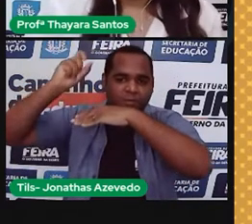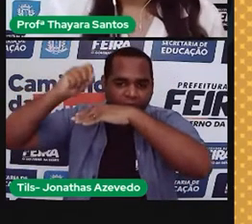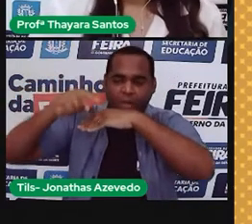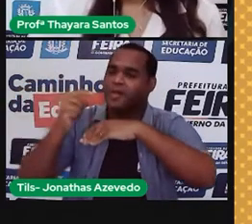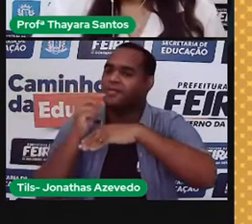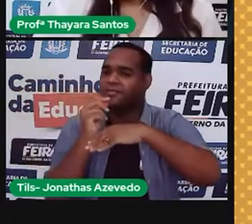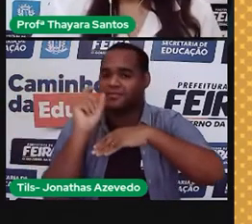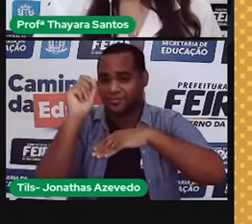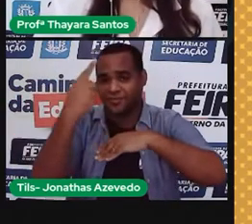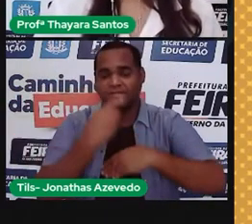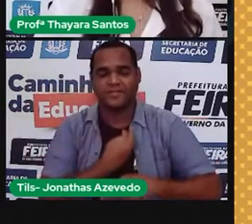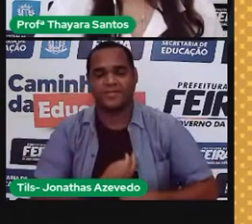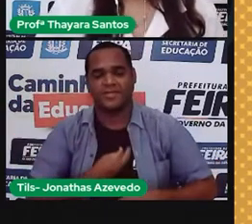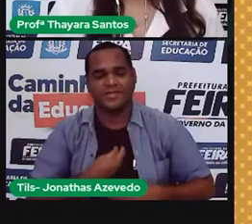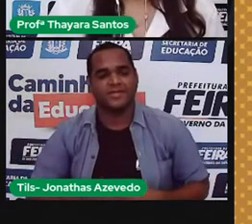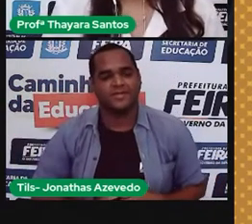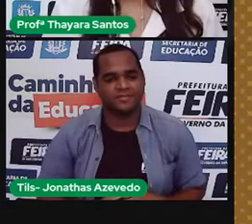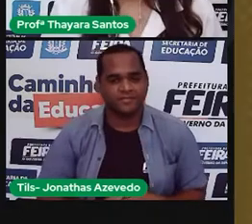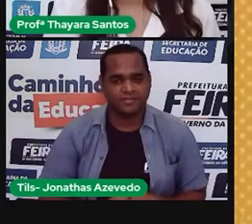do Sol.